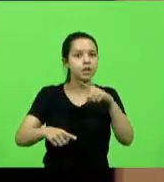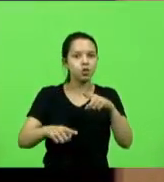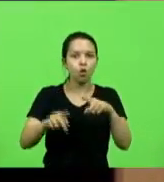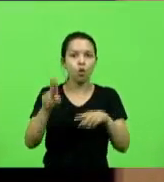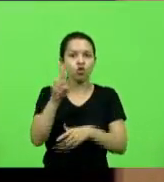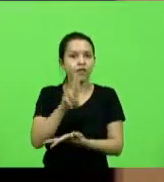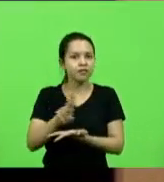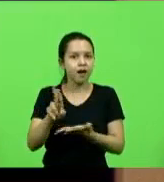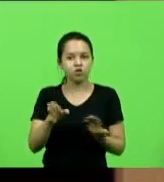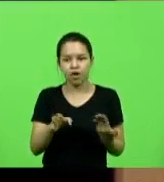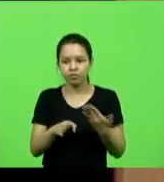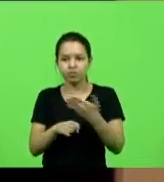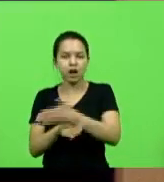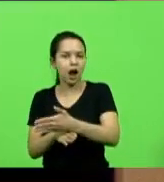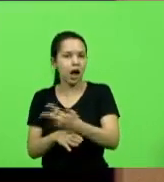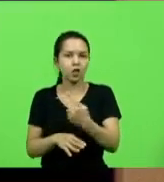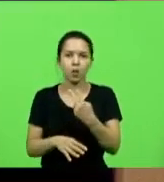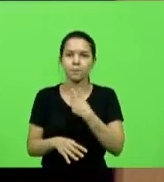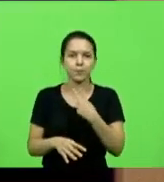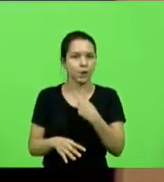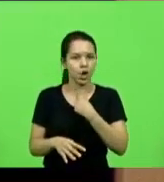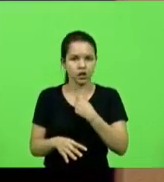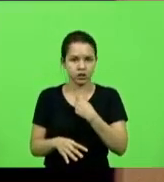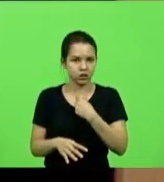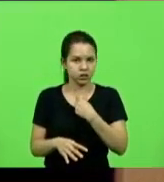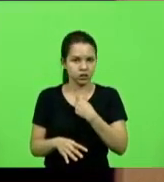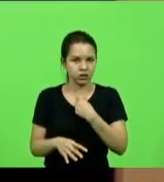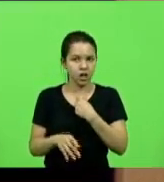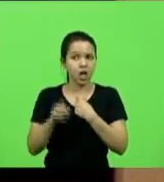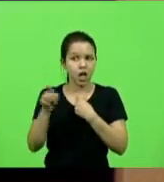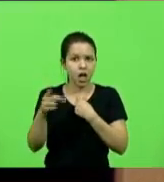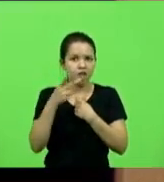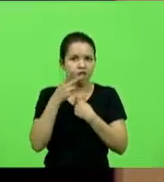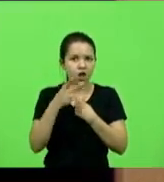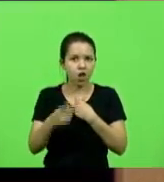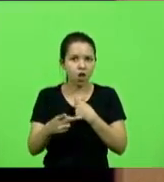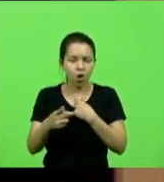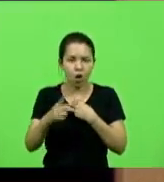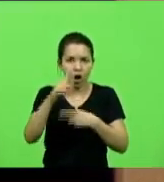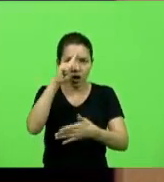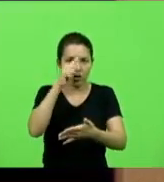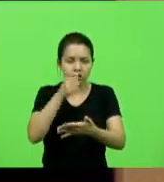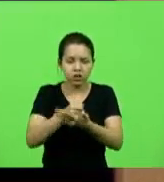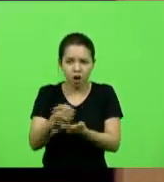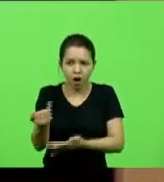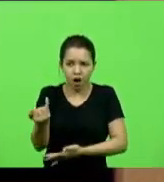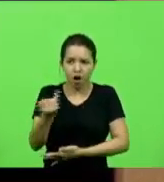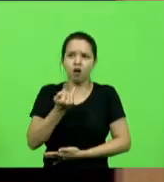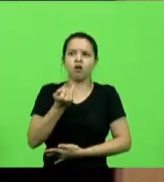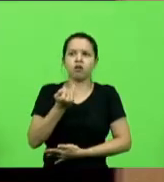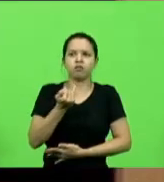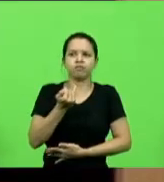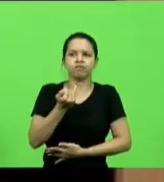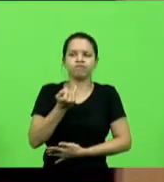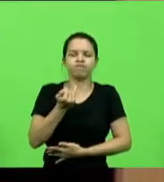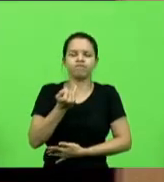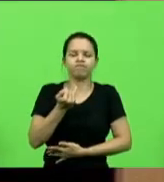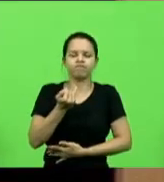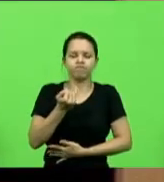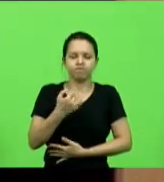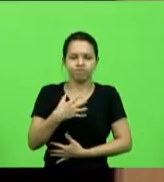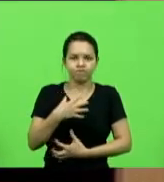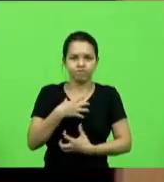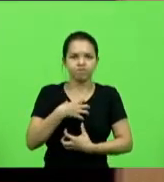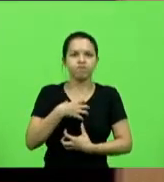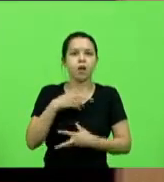e ele disse que quando ele recebeu essa decisão ali estava a sentença de morte